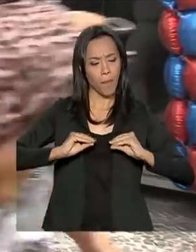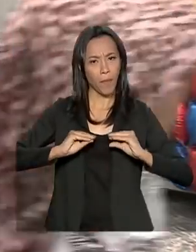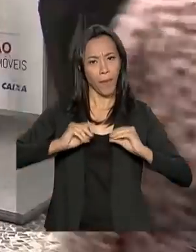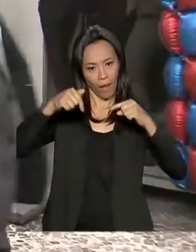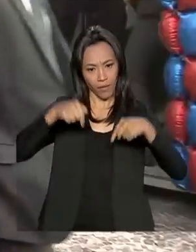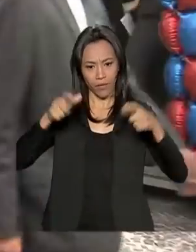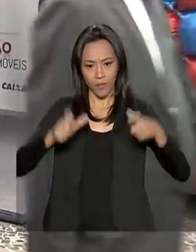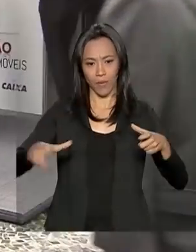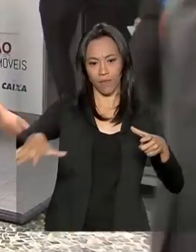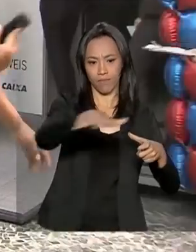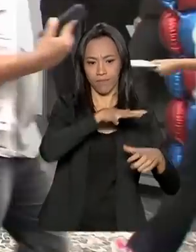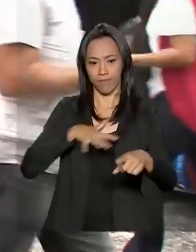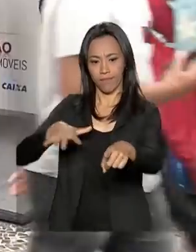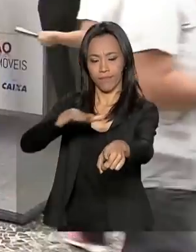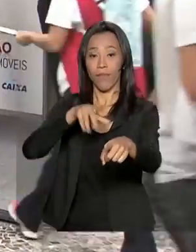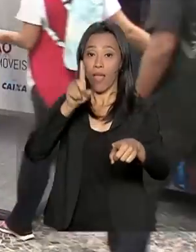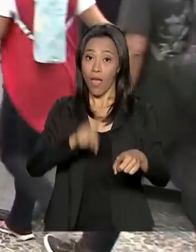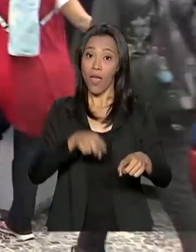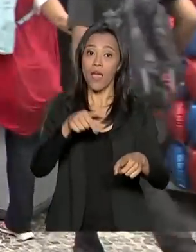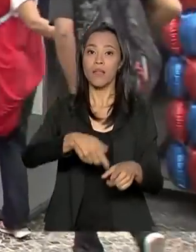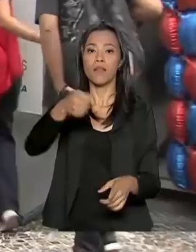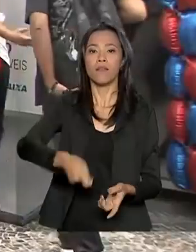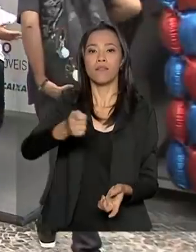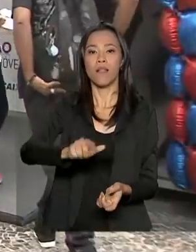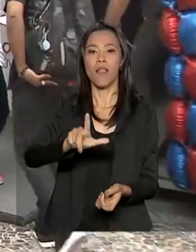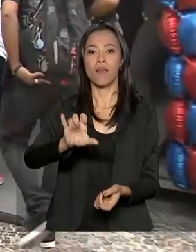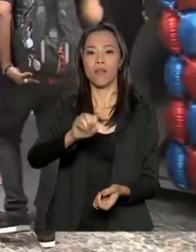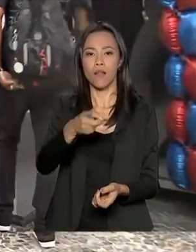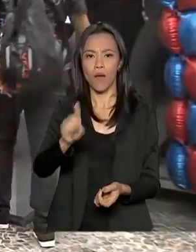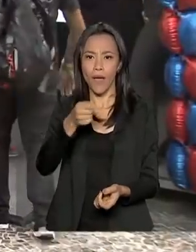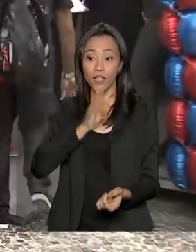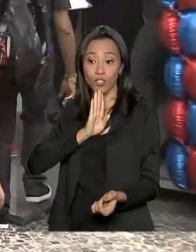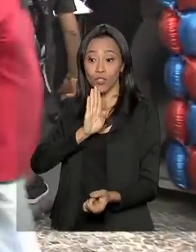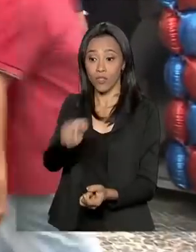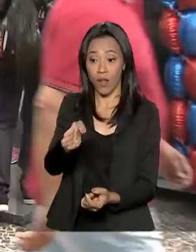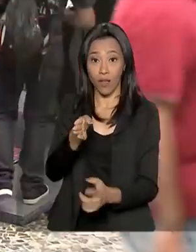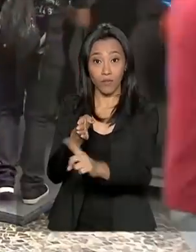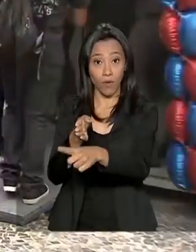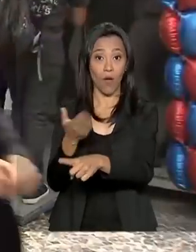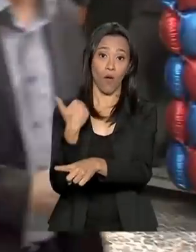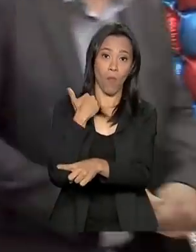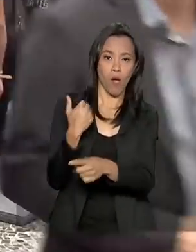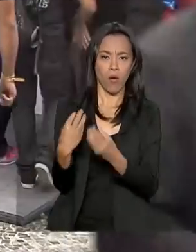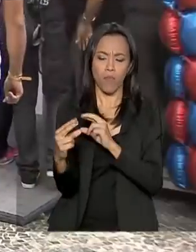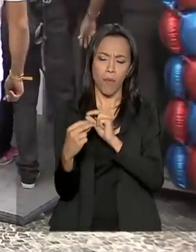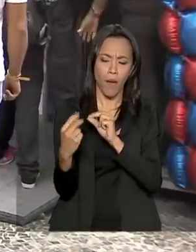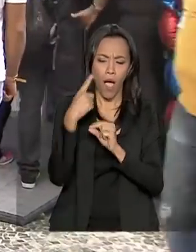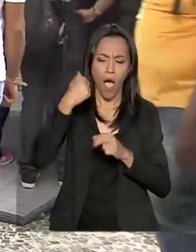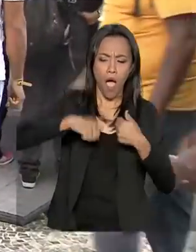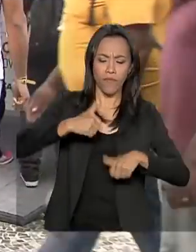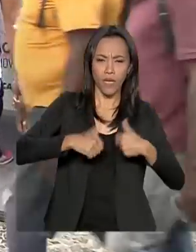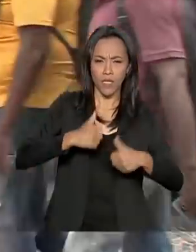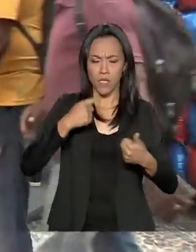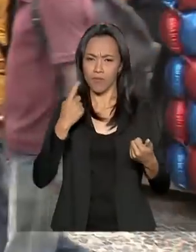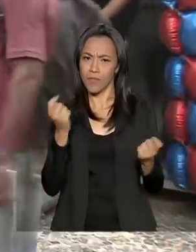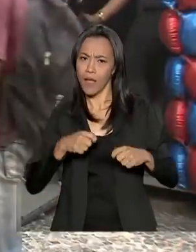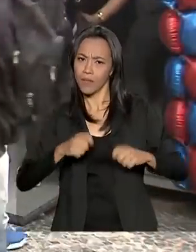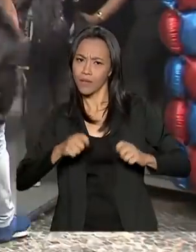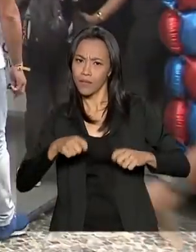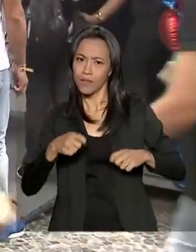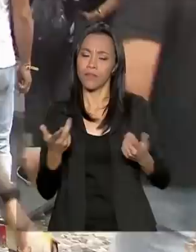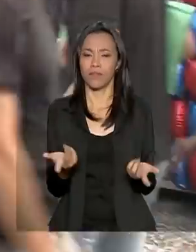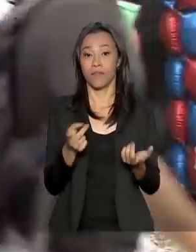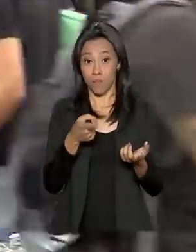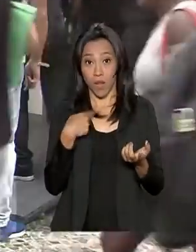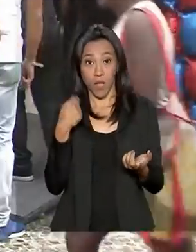Uma das vantagens dos leilões é a agilidade para negociar direto com os agentes financeiros. A análise de crédito acontece em tempo real. Para